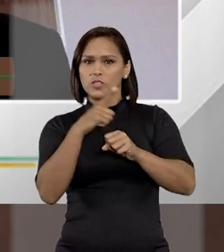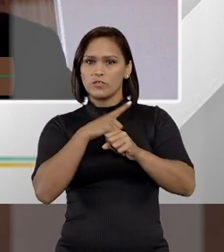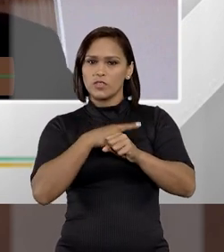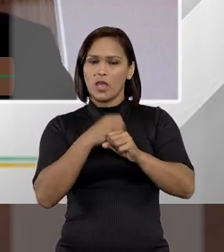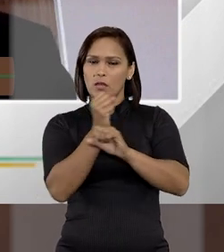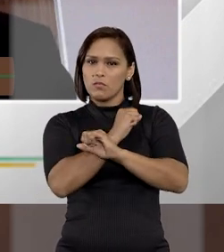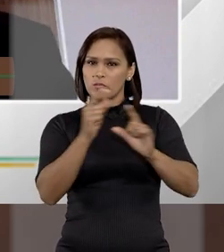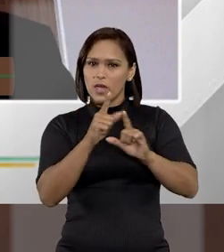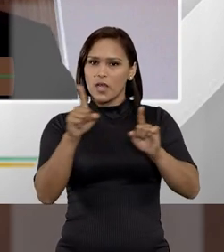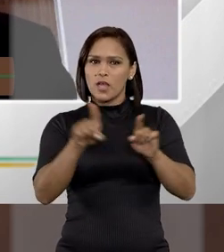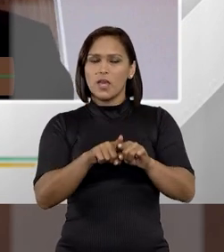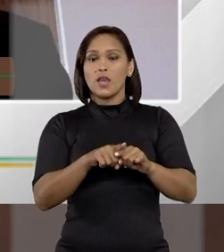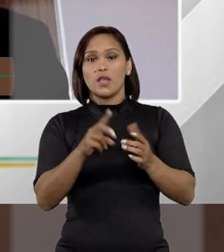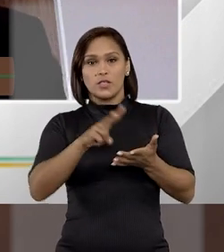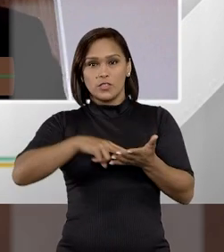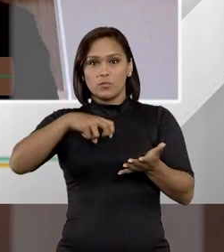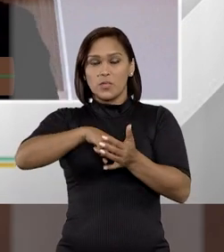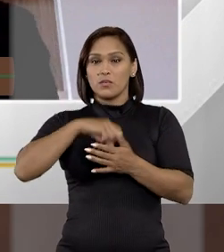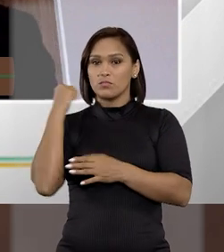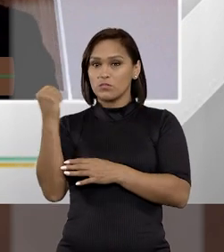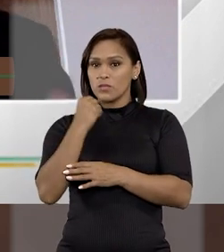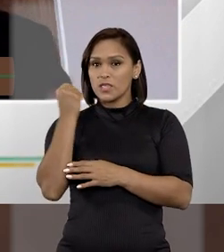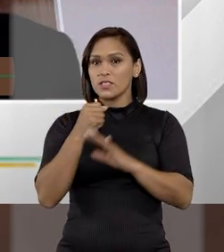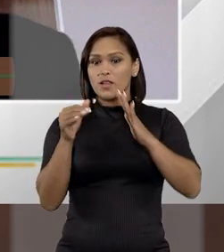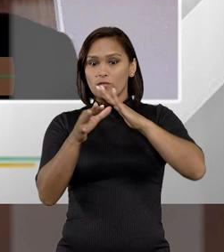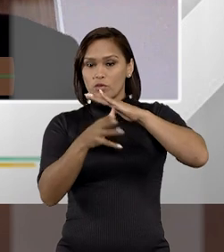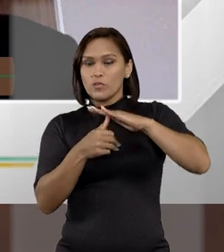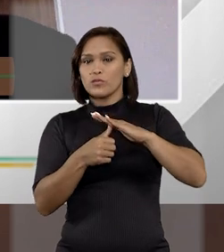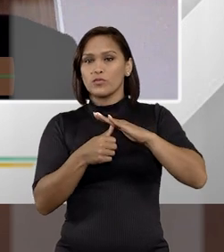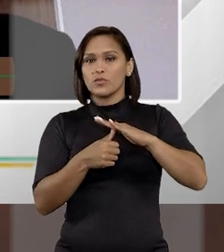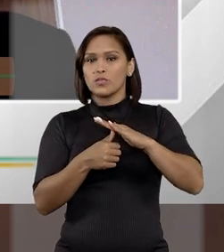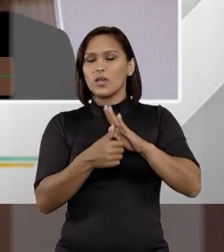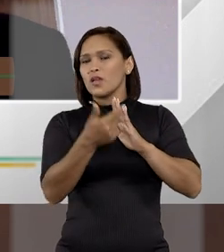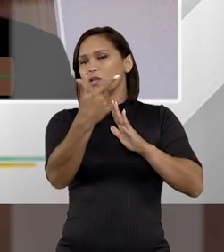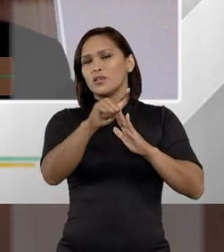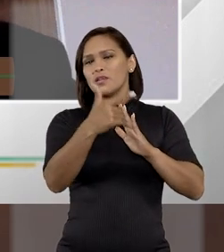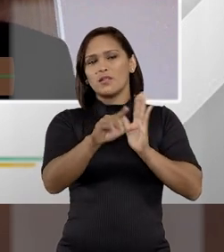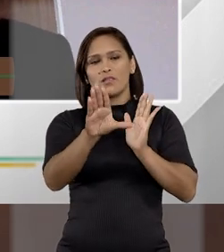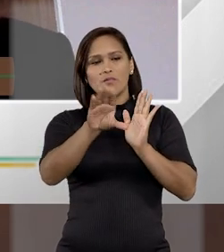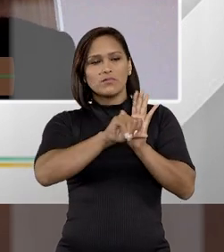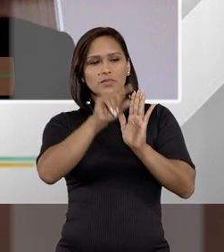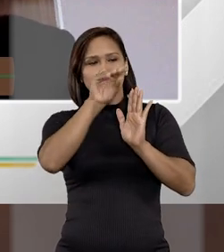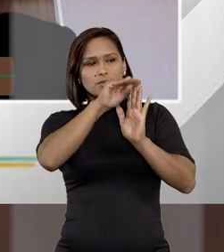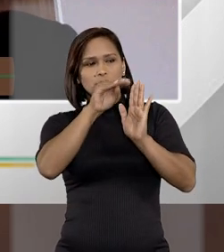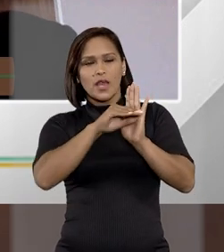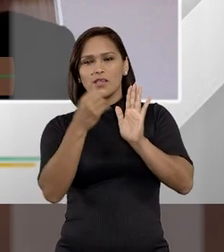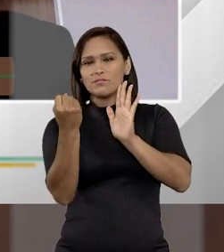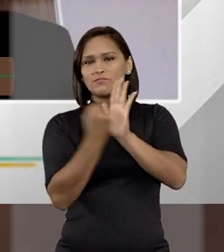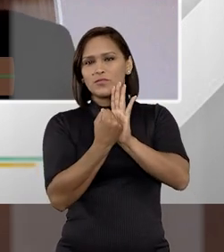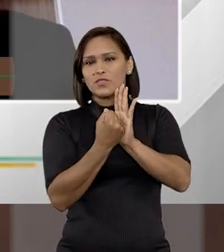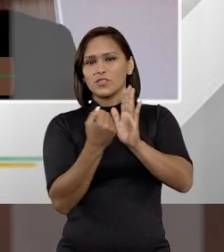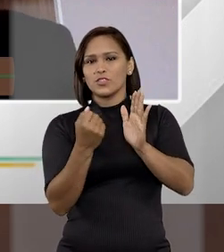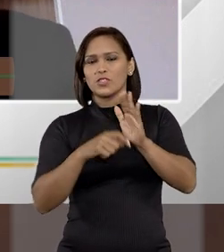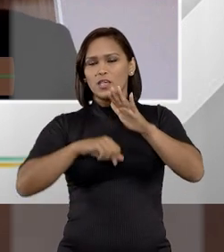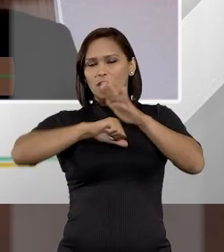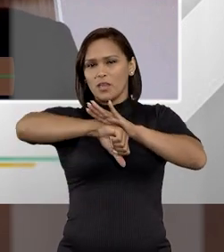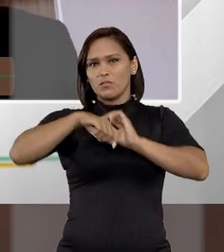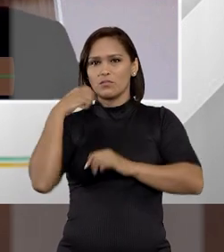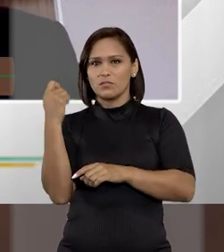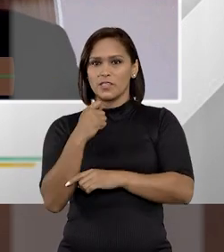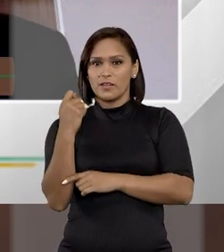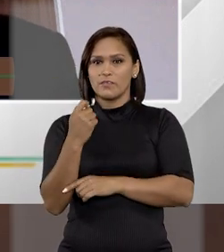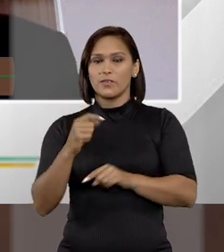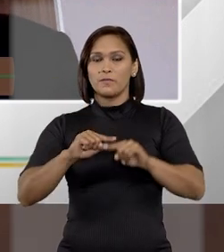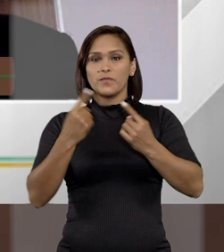embora seja uma majorante, uma causa independente, então até mais grave que o furto, ele não recebeu essa etiqueta de crime hediondo, né.